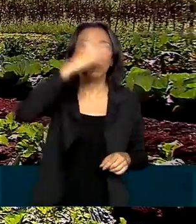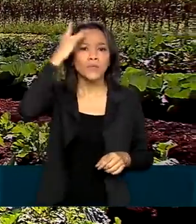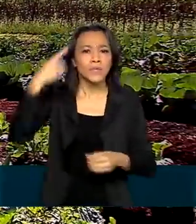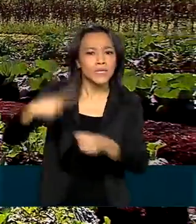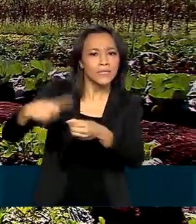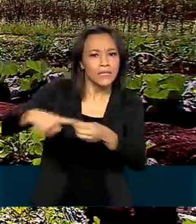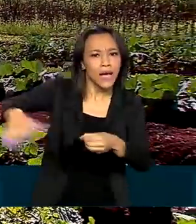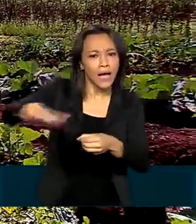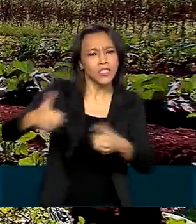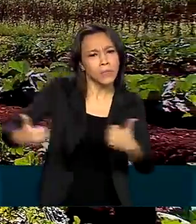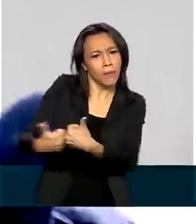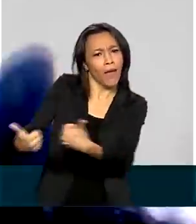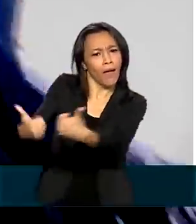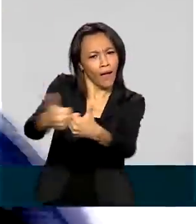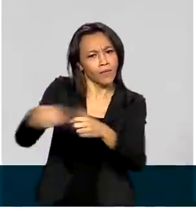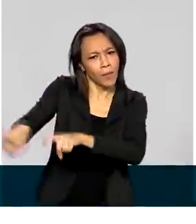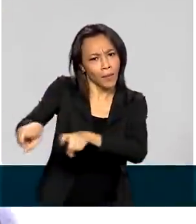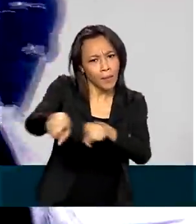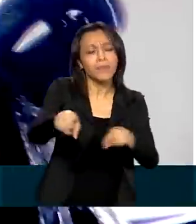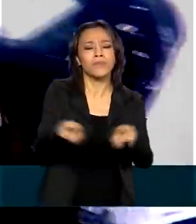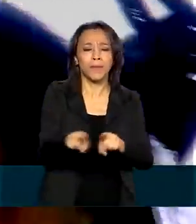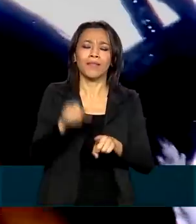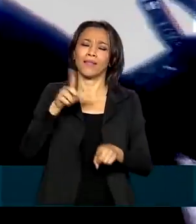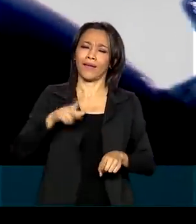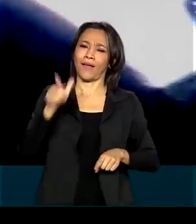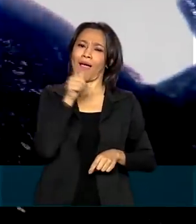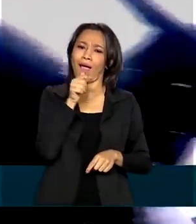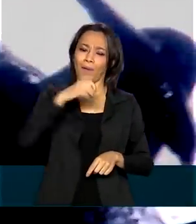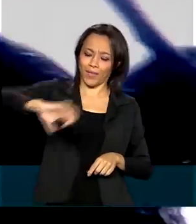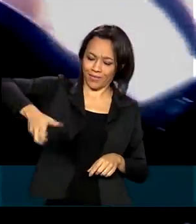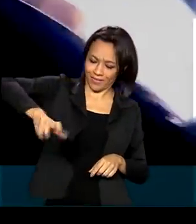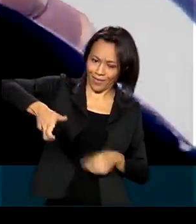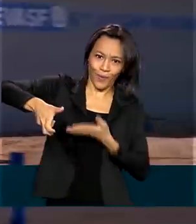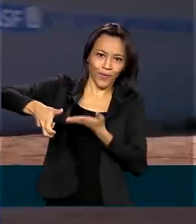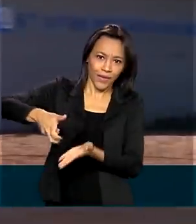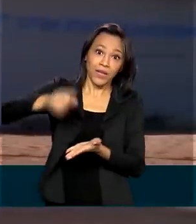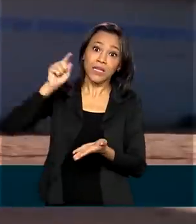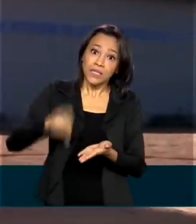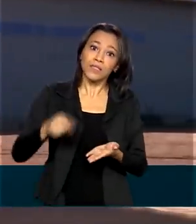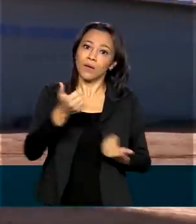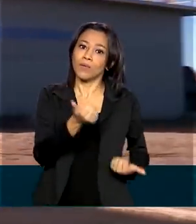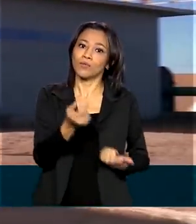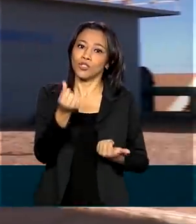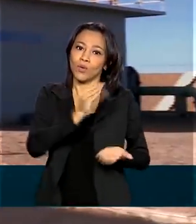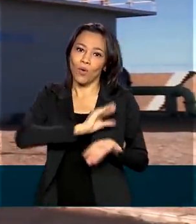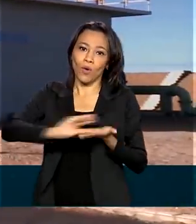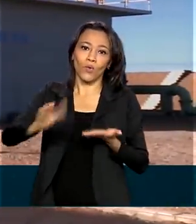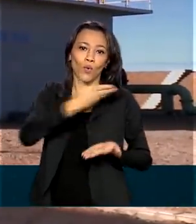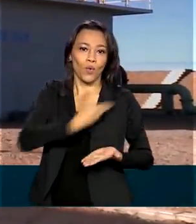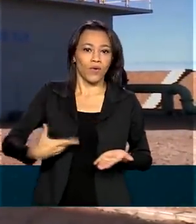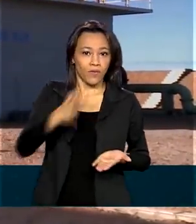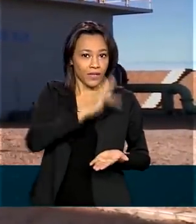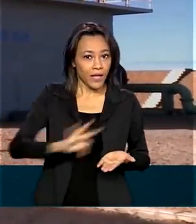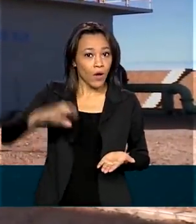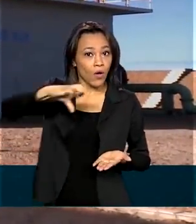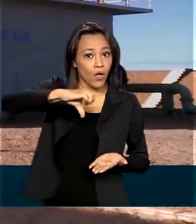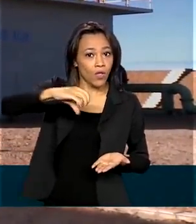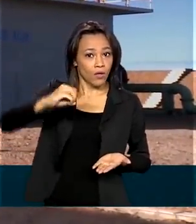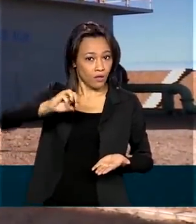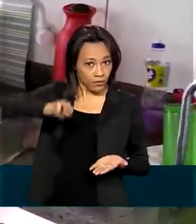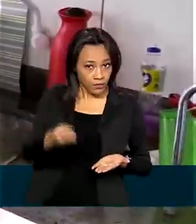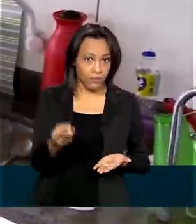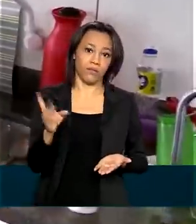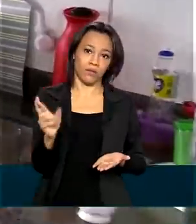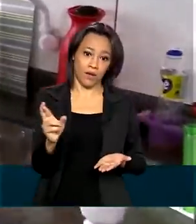e de áreas da zona rural agora têm água na torneira. O investimento do governo federal foi de 90 milhões de